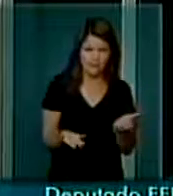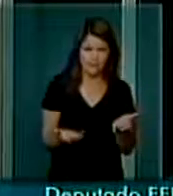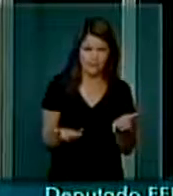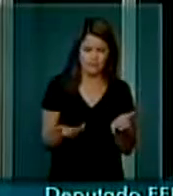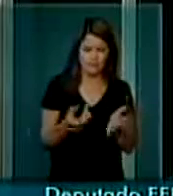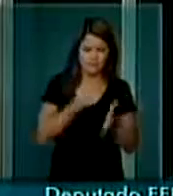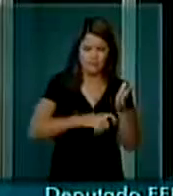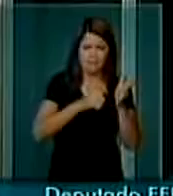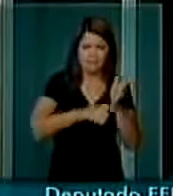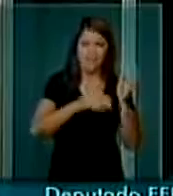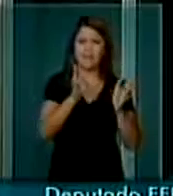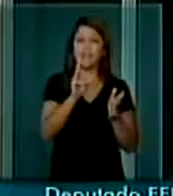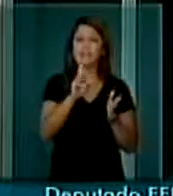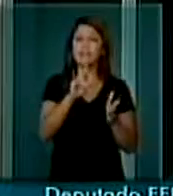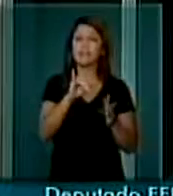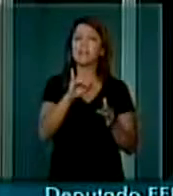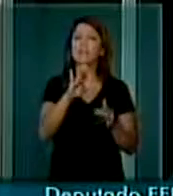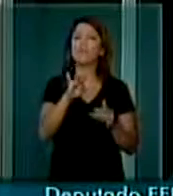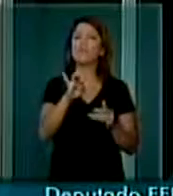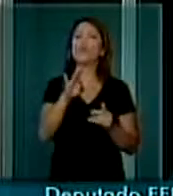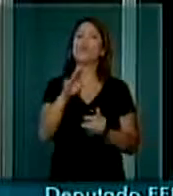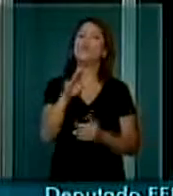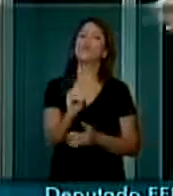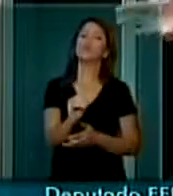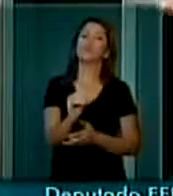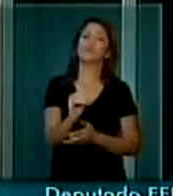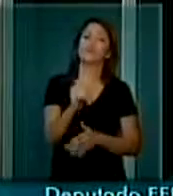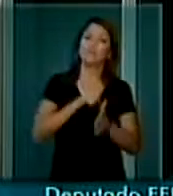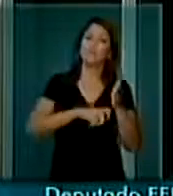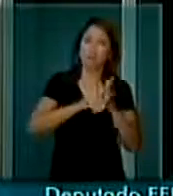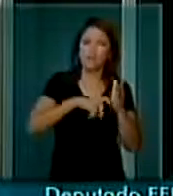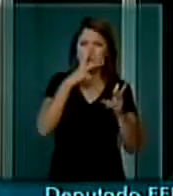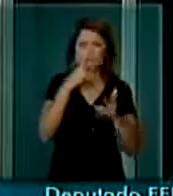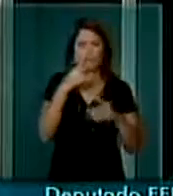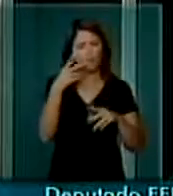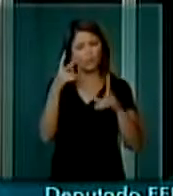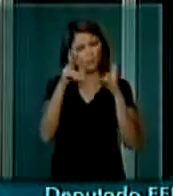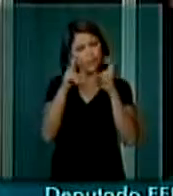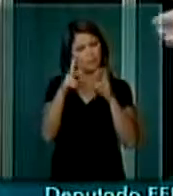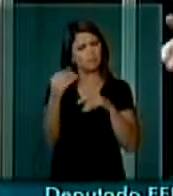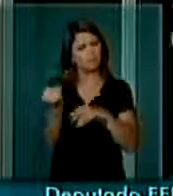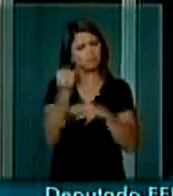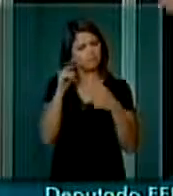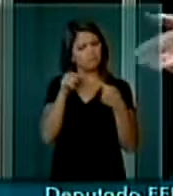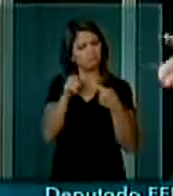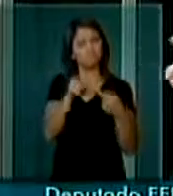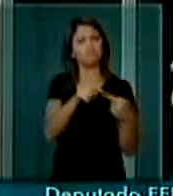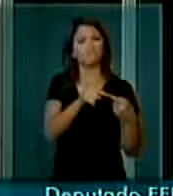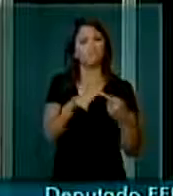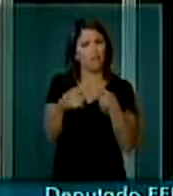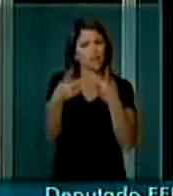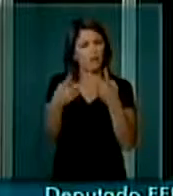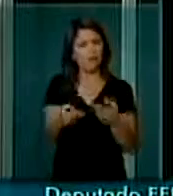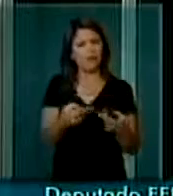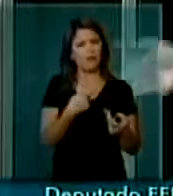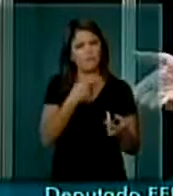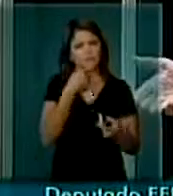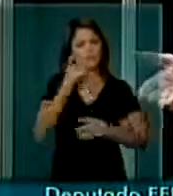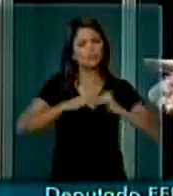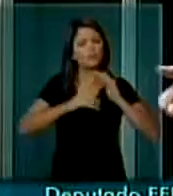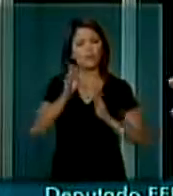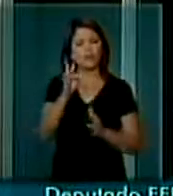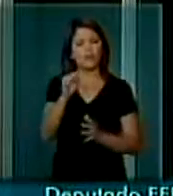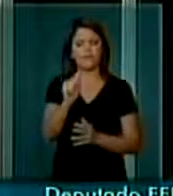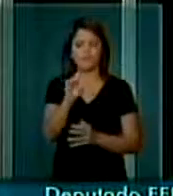É, no nosso entendimento, uma matéria que tem tudo a ver, presidente. Quer dizer, trata exatamente do fator